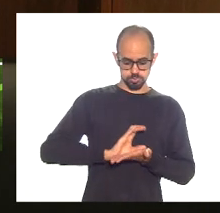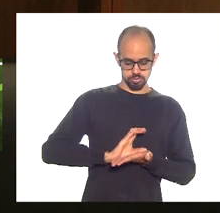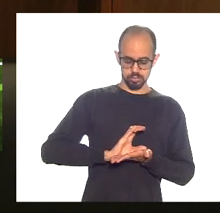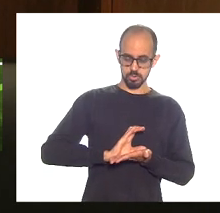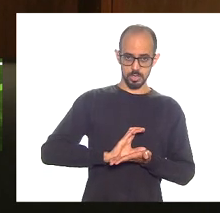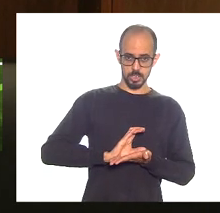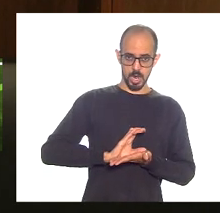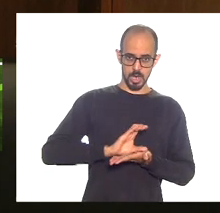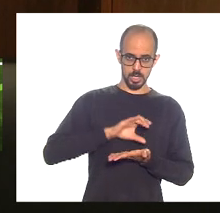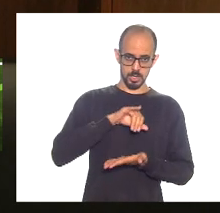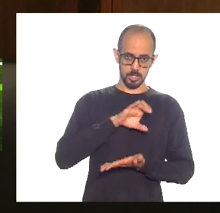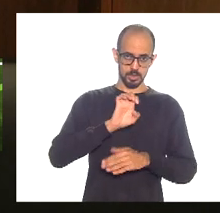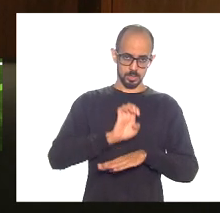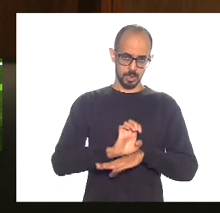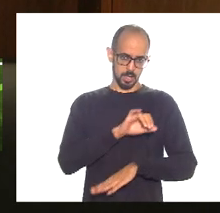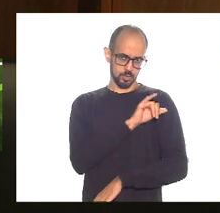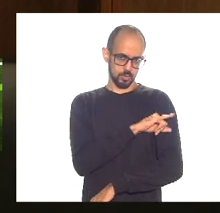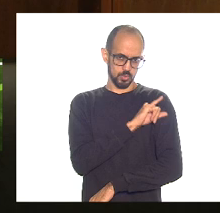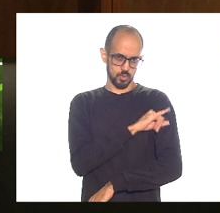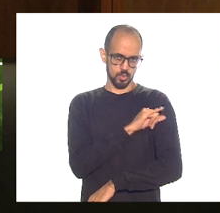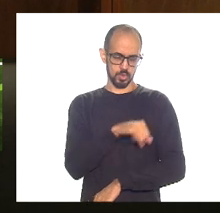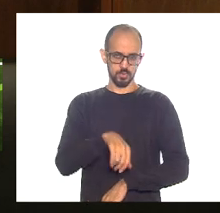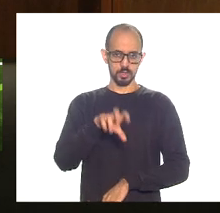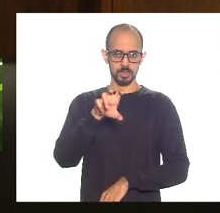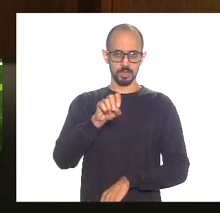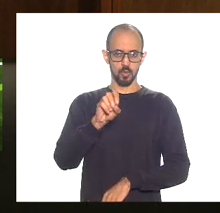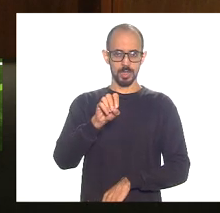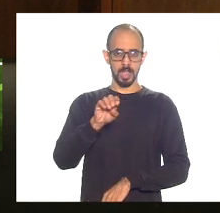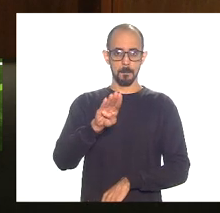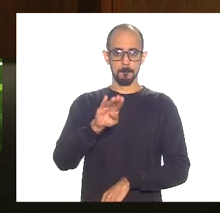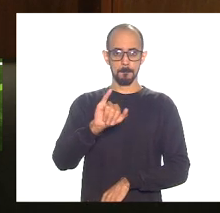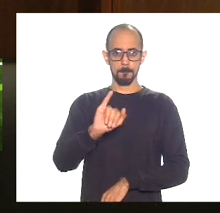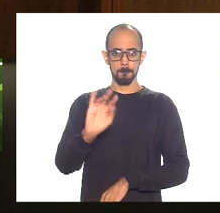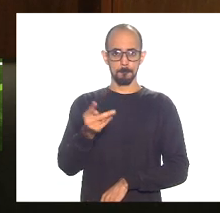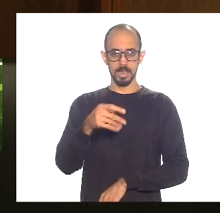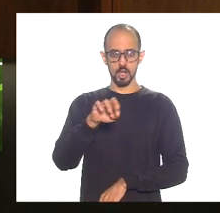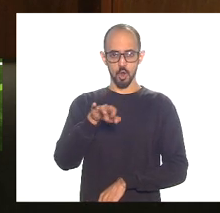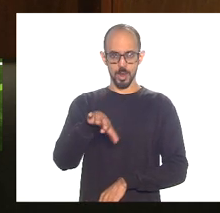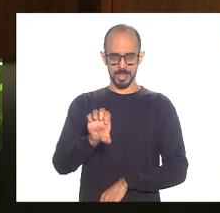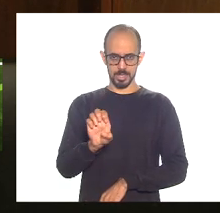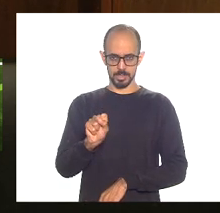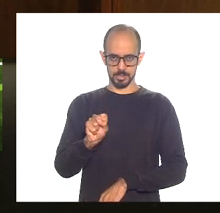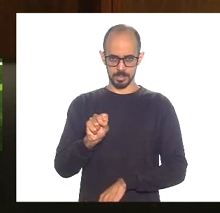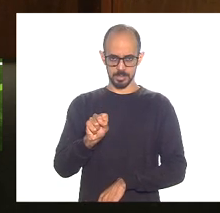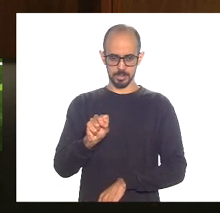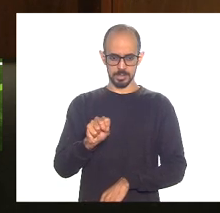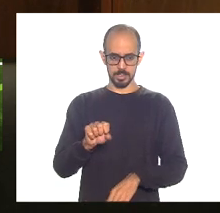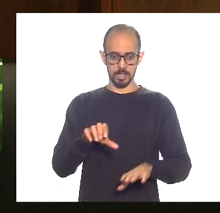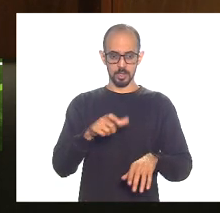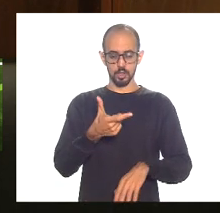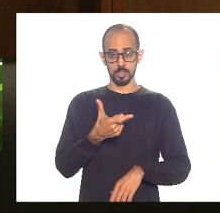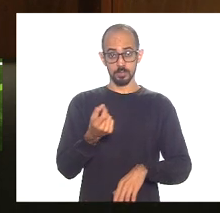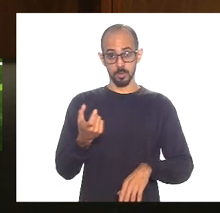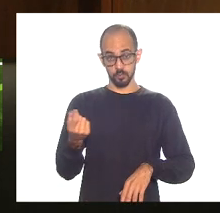bilhões de reais, nossa receita corrente líquida. Em 2020, 59